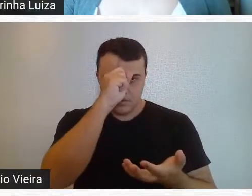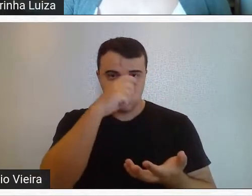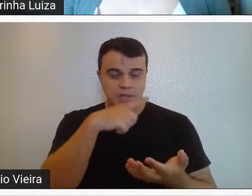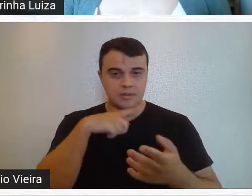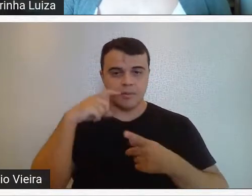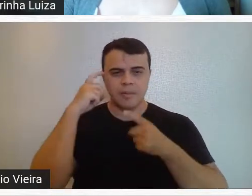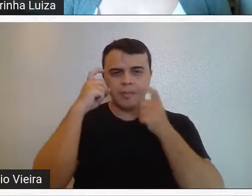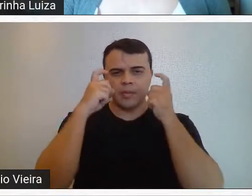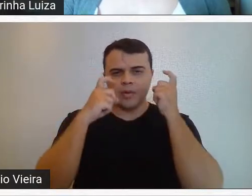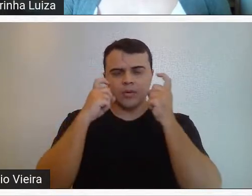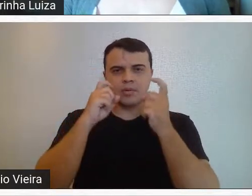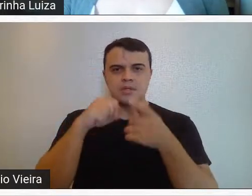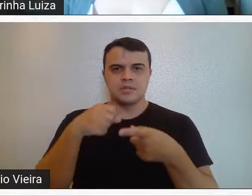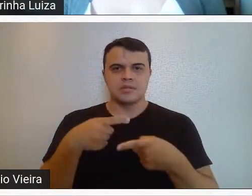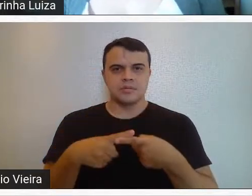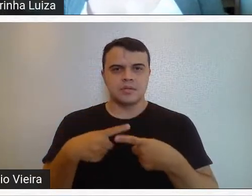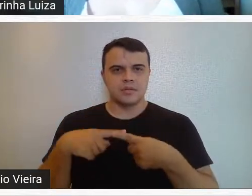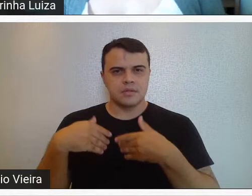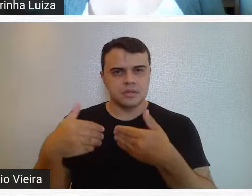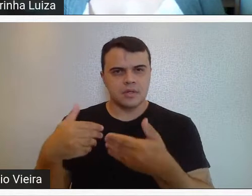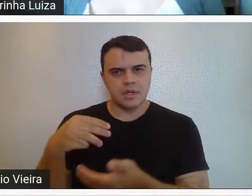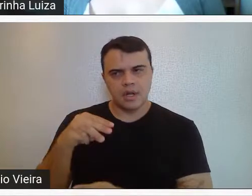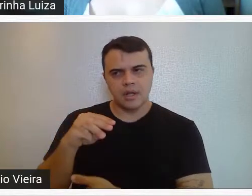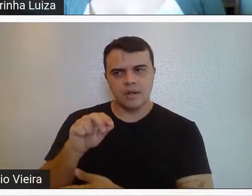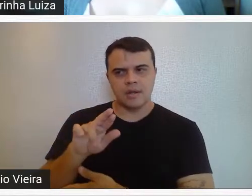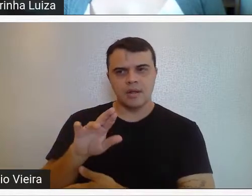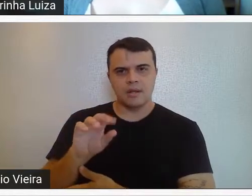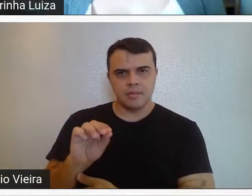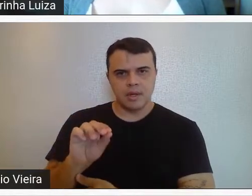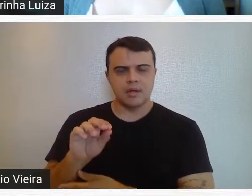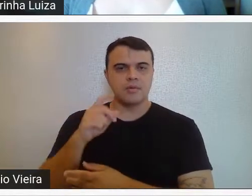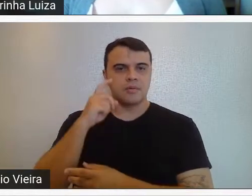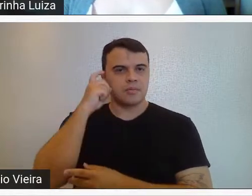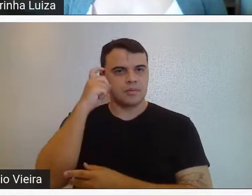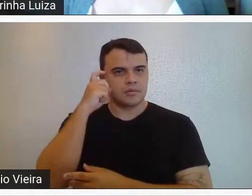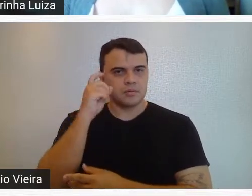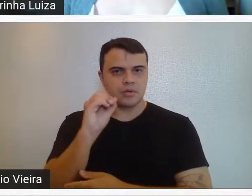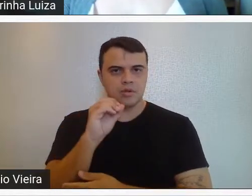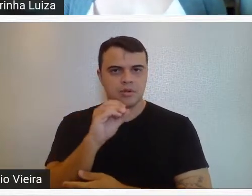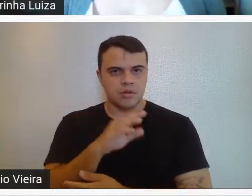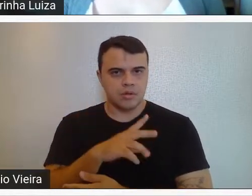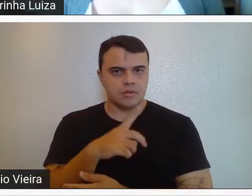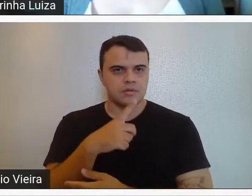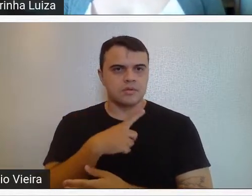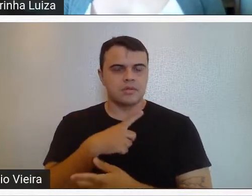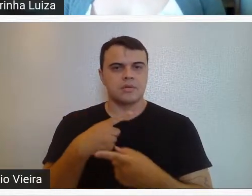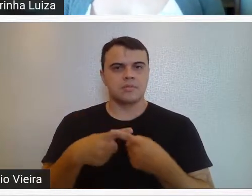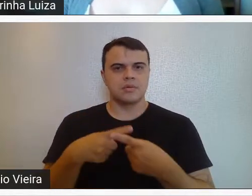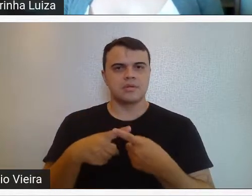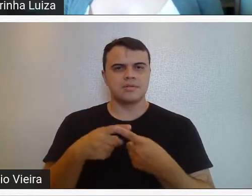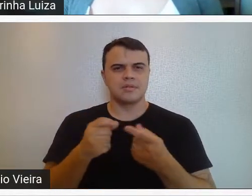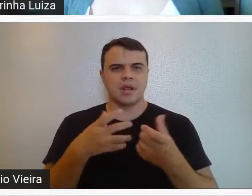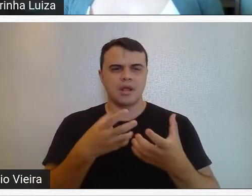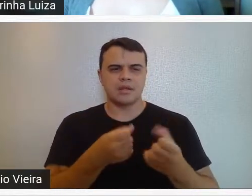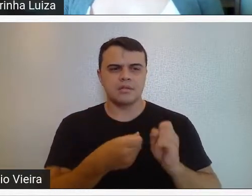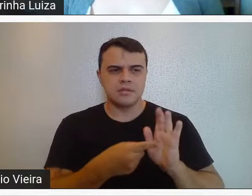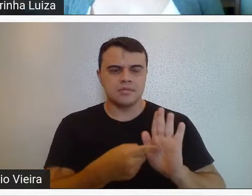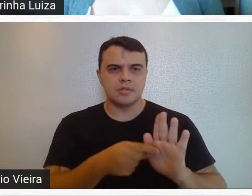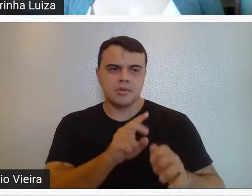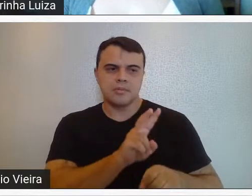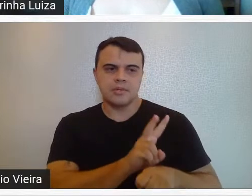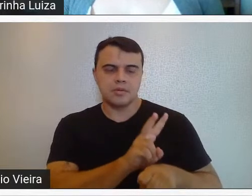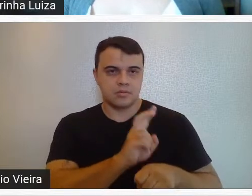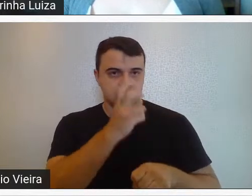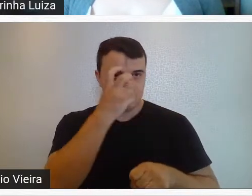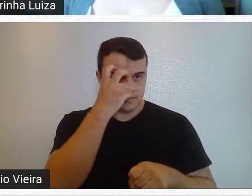preocupação que vem desde o Mário de Andrade, essa preocupação dos modernistas com a identificação e a preservação da